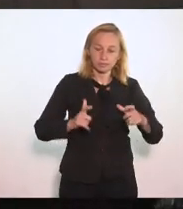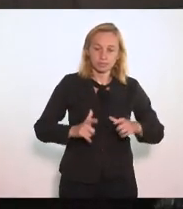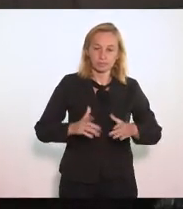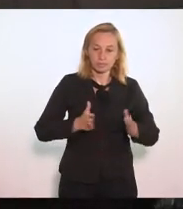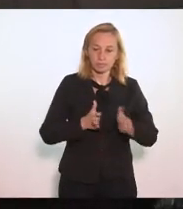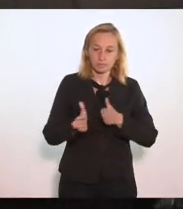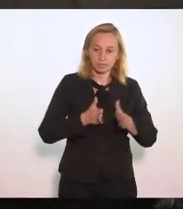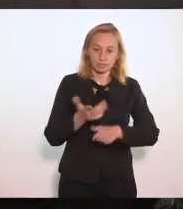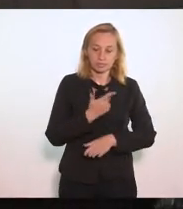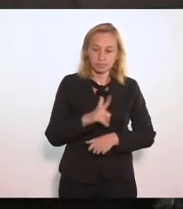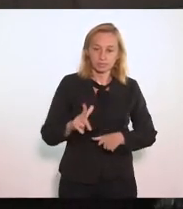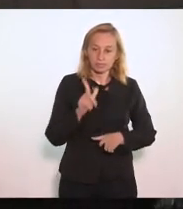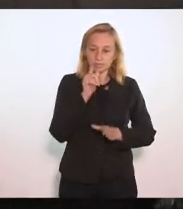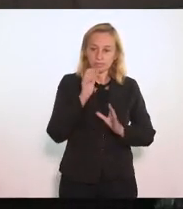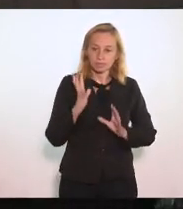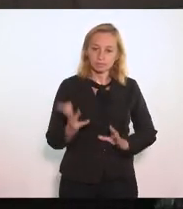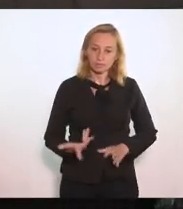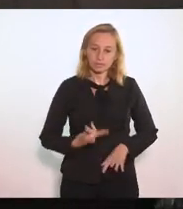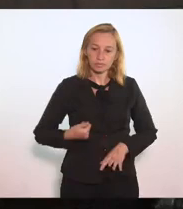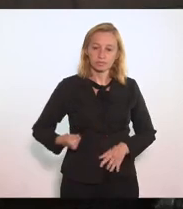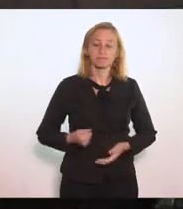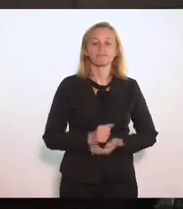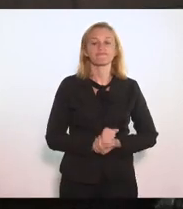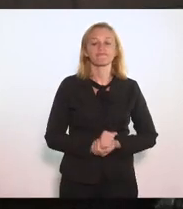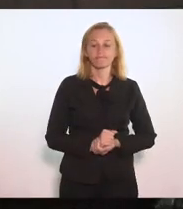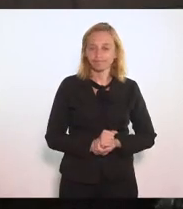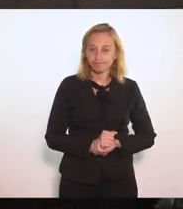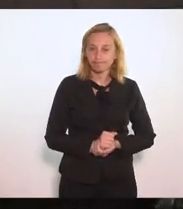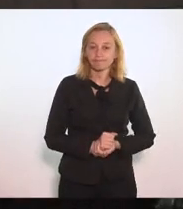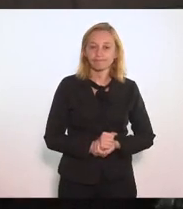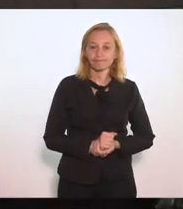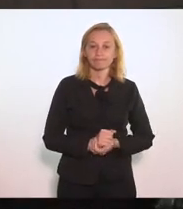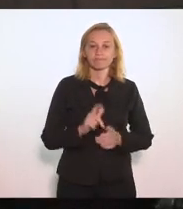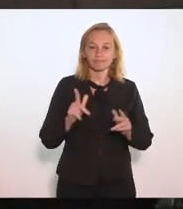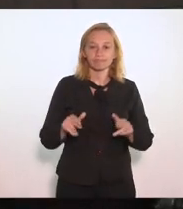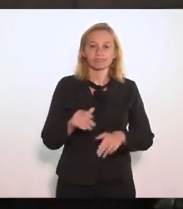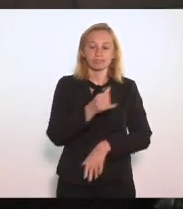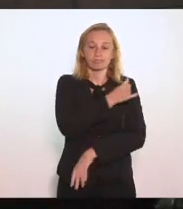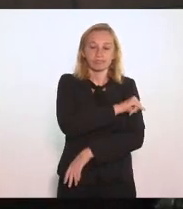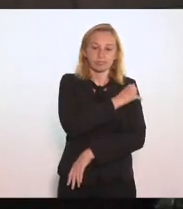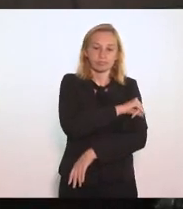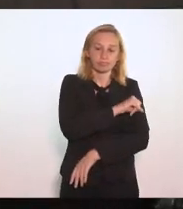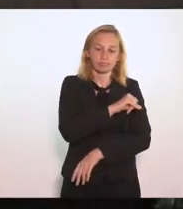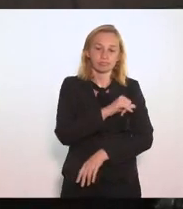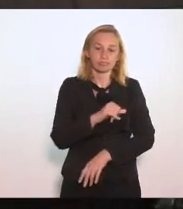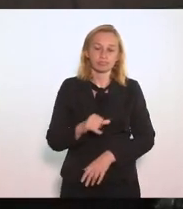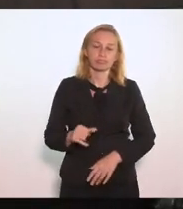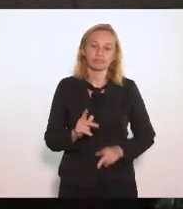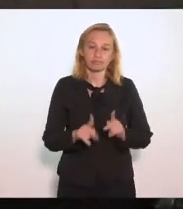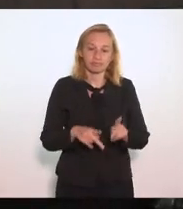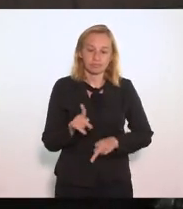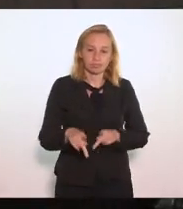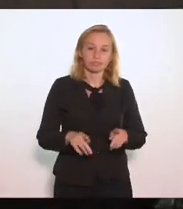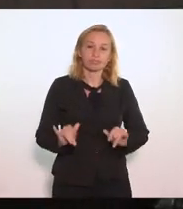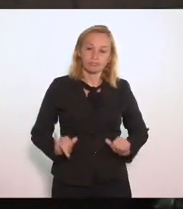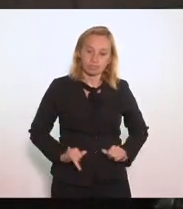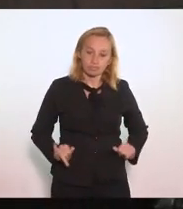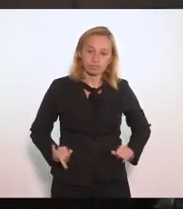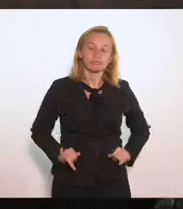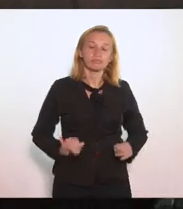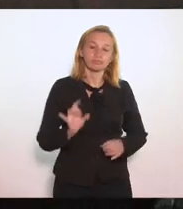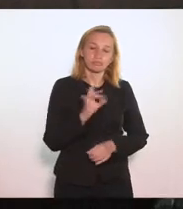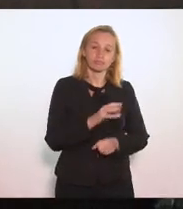A uma água De qualidade Como a população Do Rio de Janeiro Tem sofrido E como tem sofrido Nos últimos anos